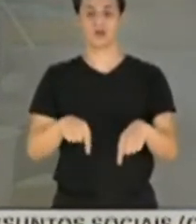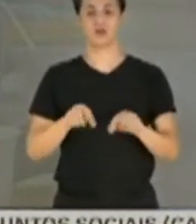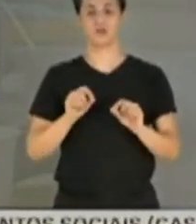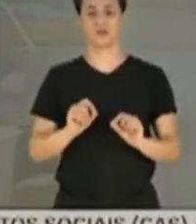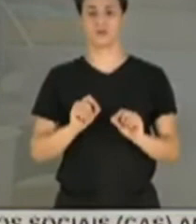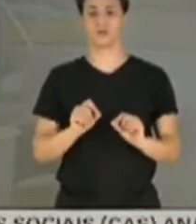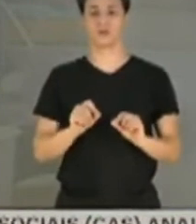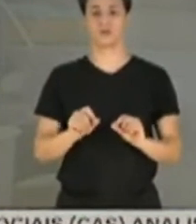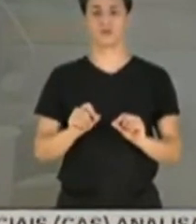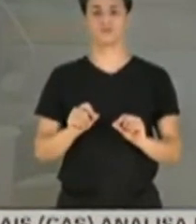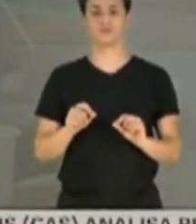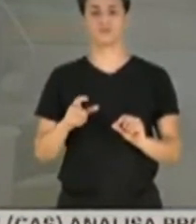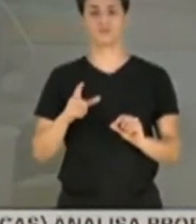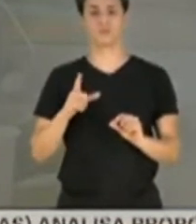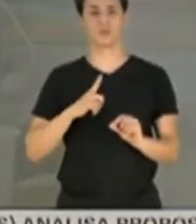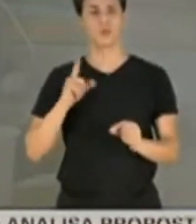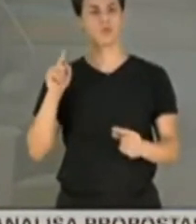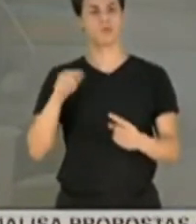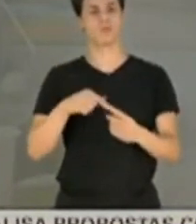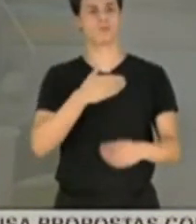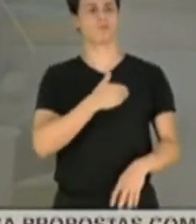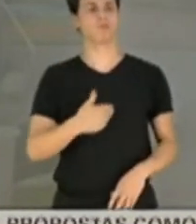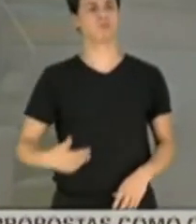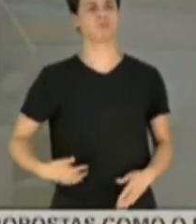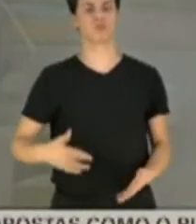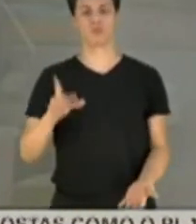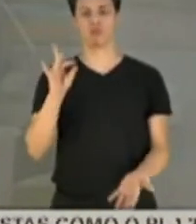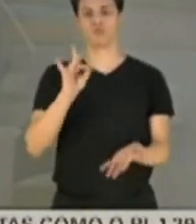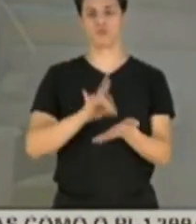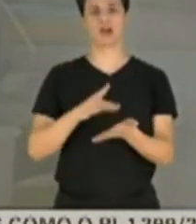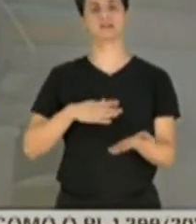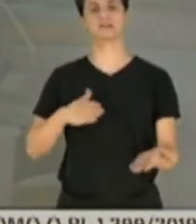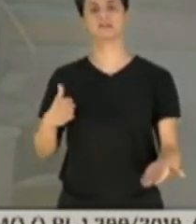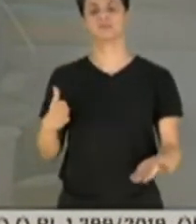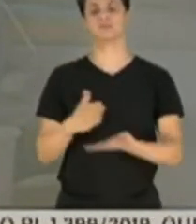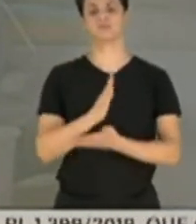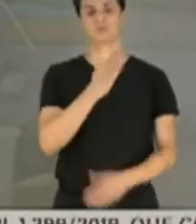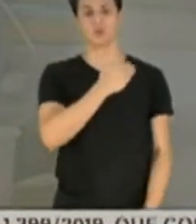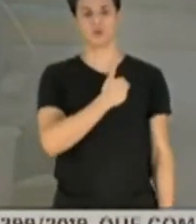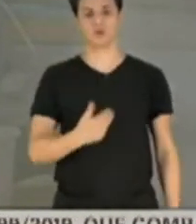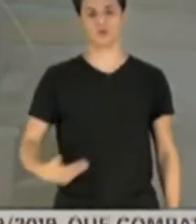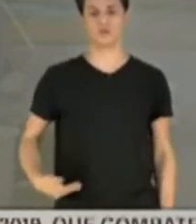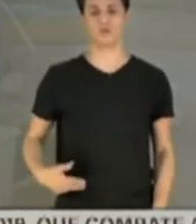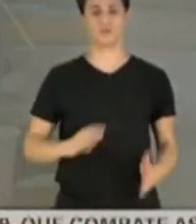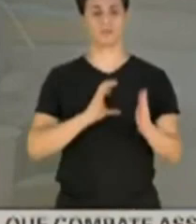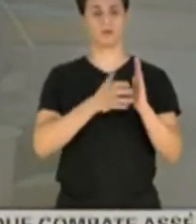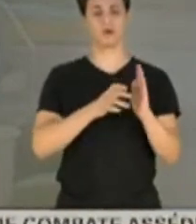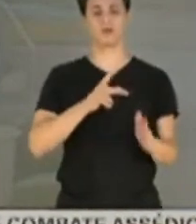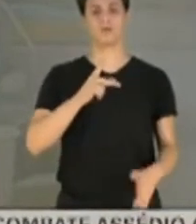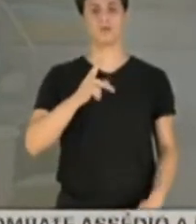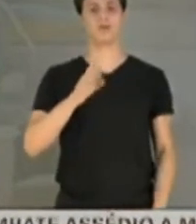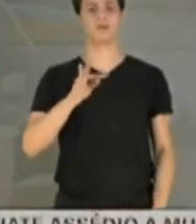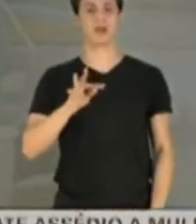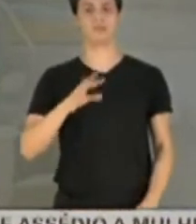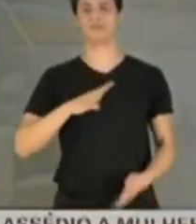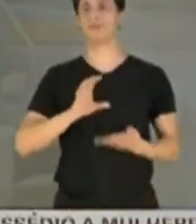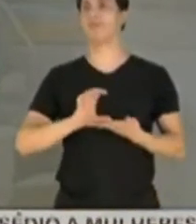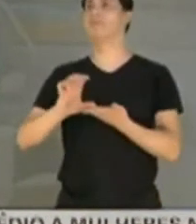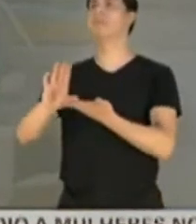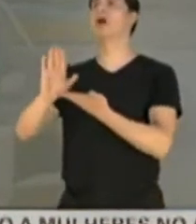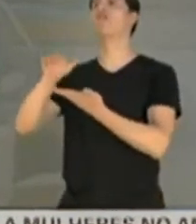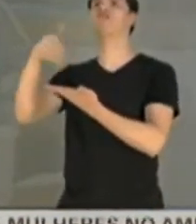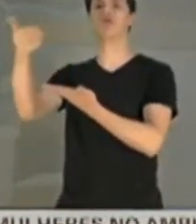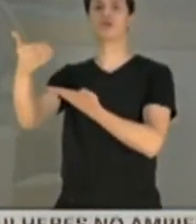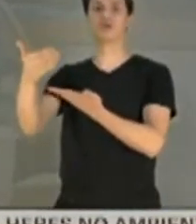oficial, com a chancela dos governos do PT e foram lá para fora. Esse desfile me